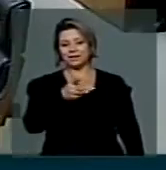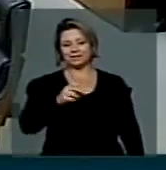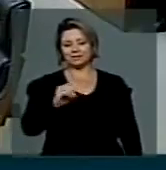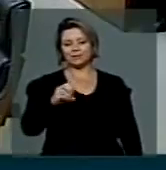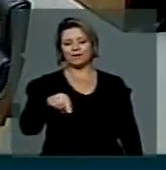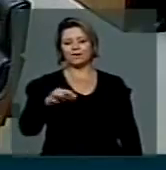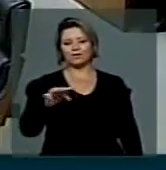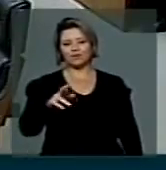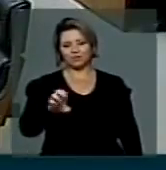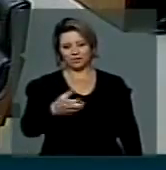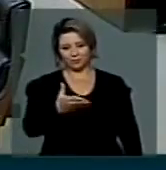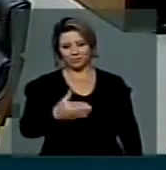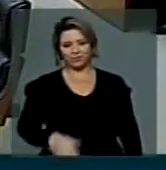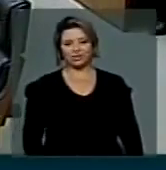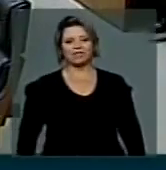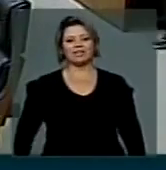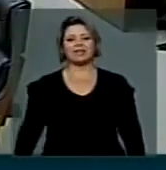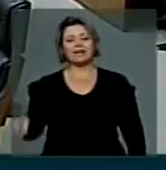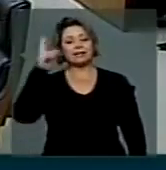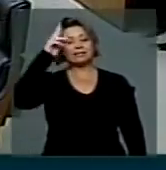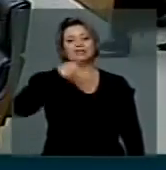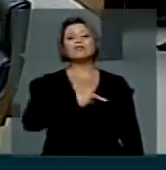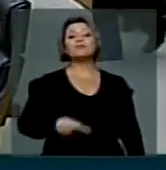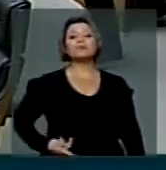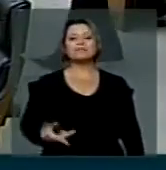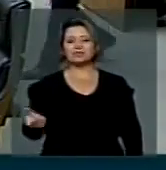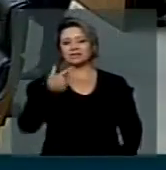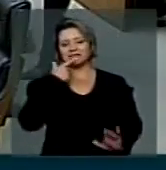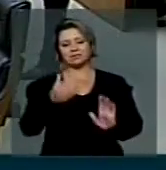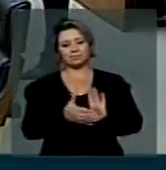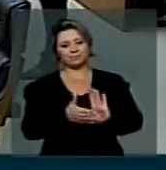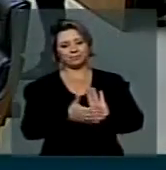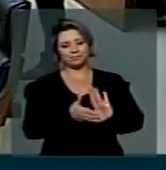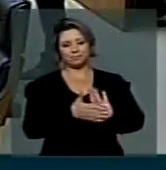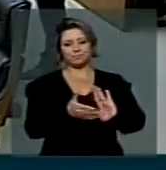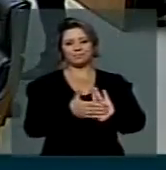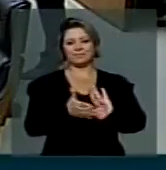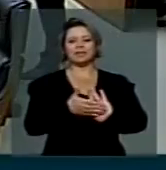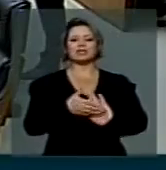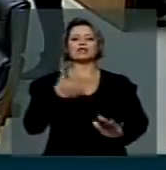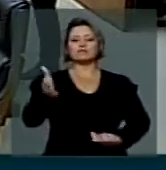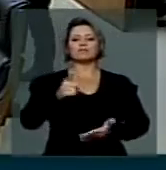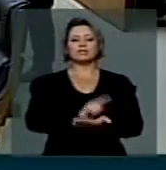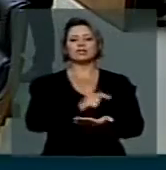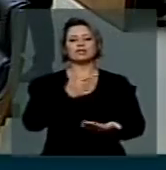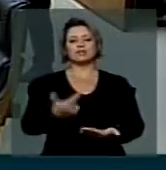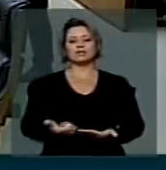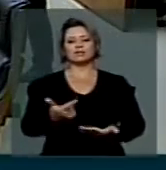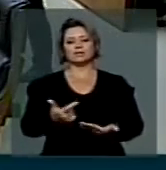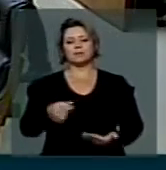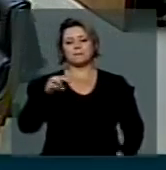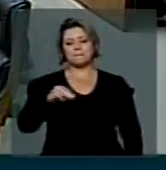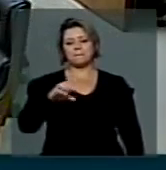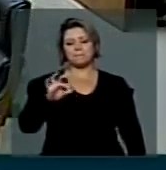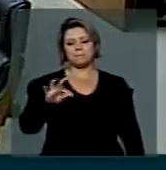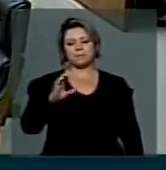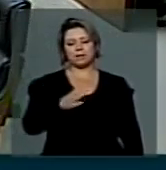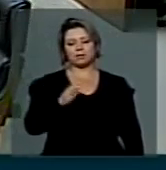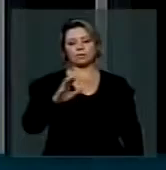Presidente, eu venho a sua tribuna para parabenizar a reportagem do jornal Metro Brasília,